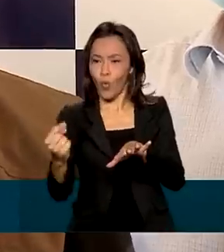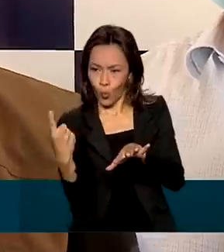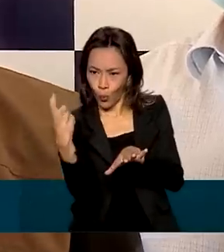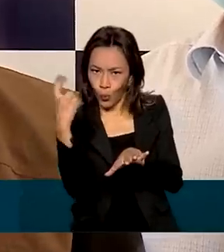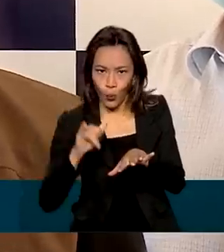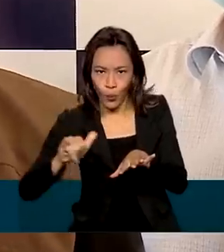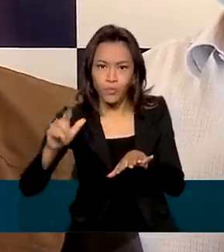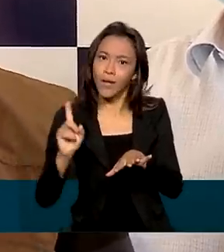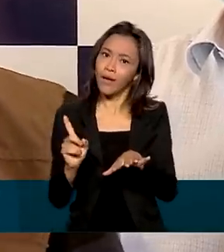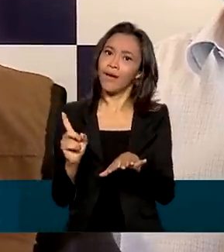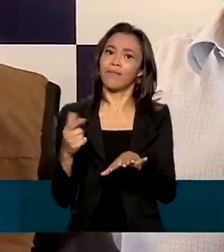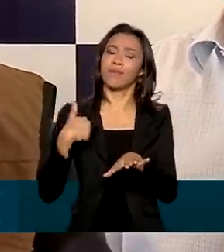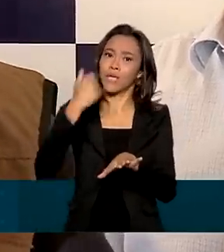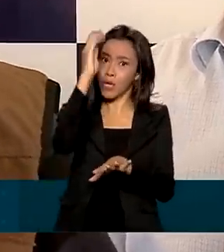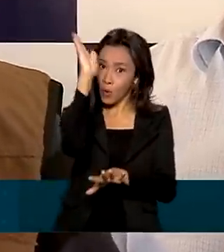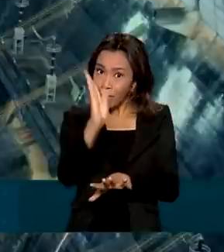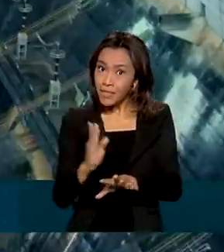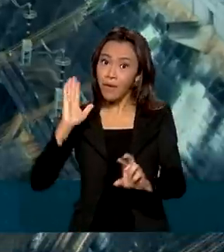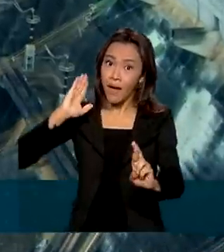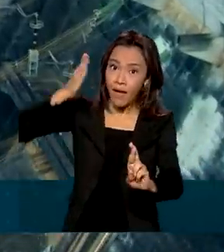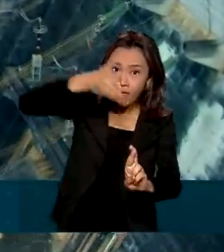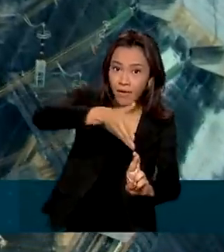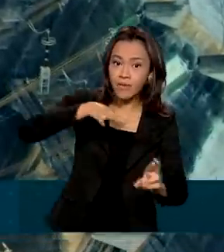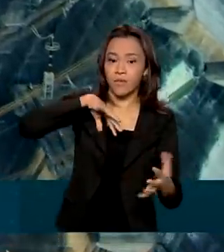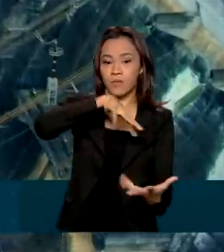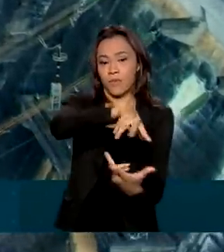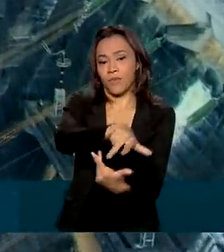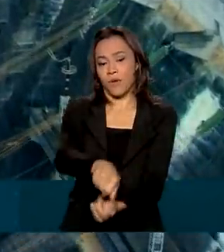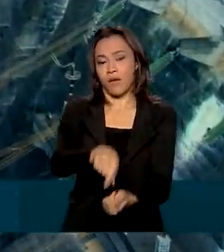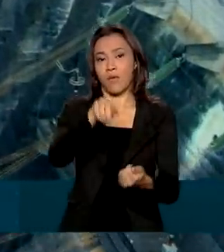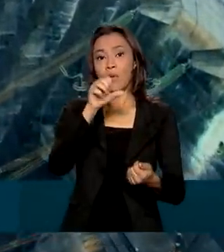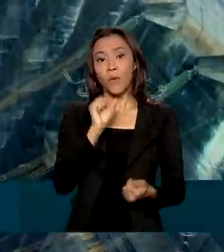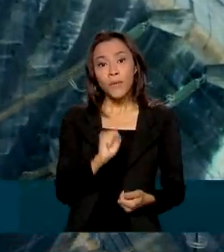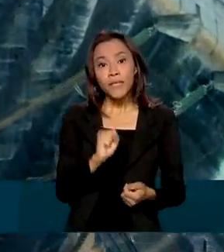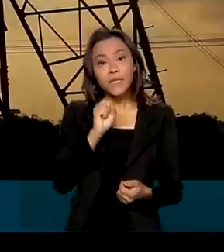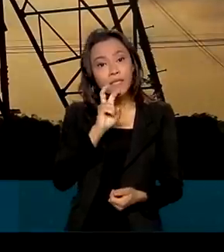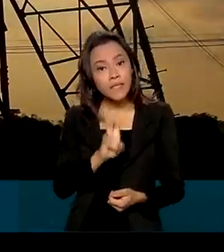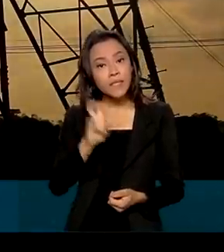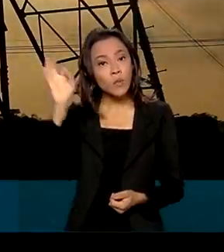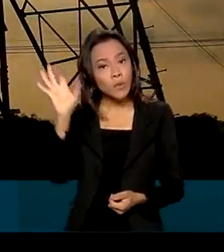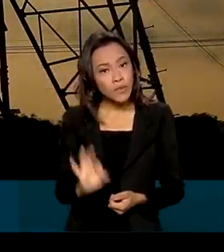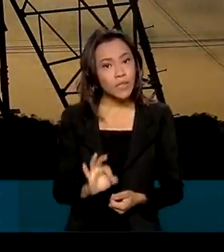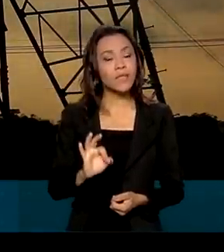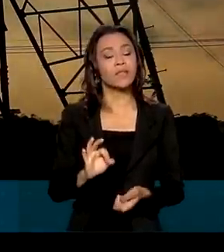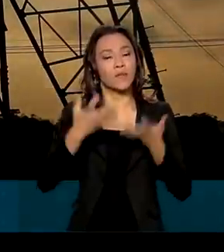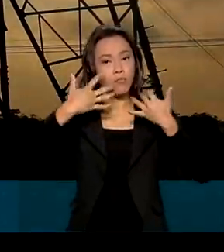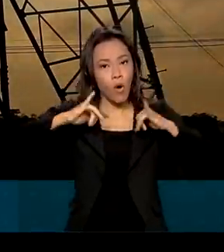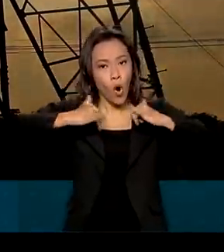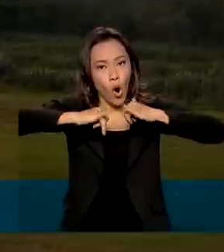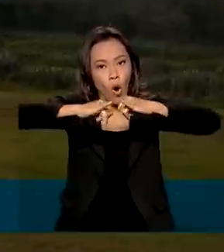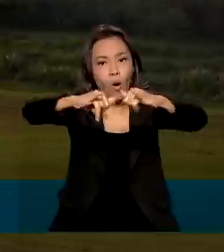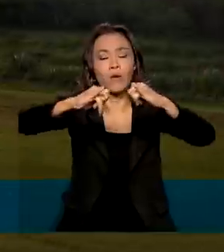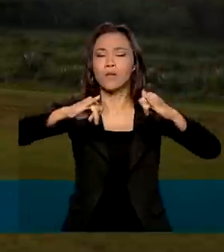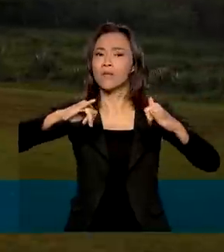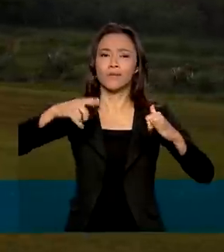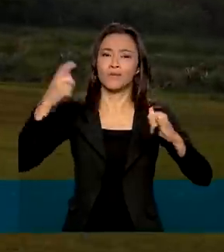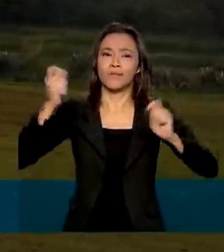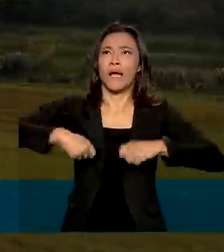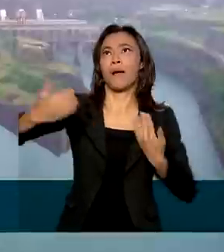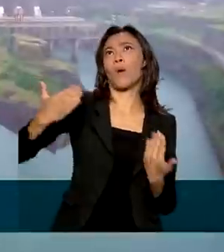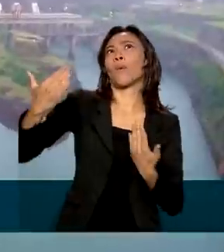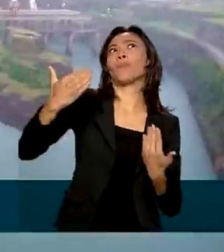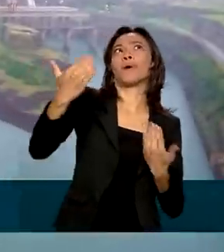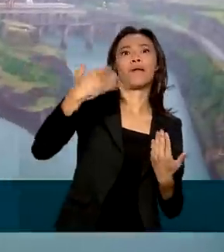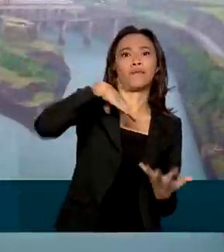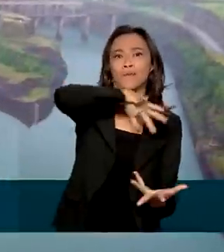que o Brasil é uma referência mundial. 85% da nossa matriz elétrica, não tem comparação no mundo